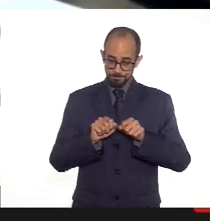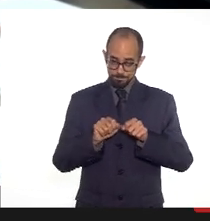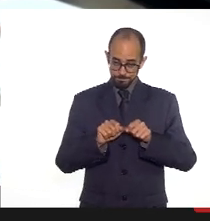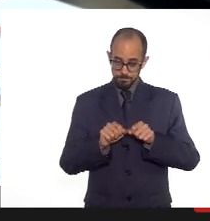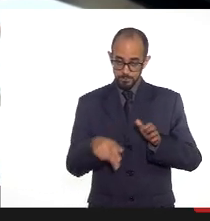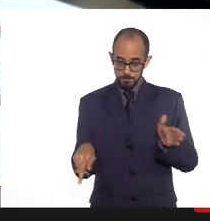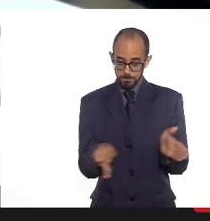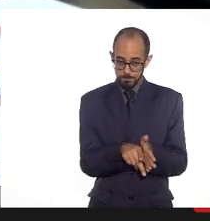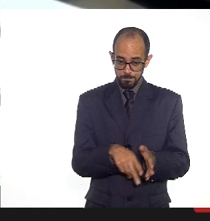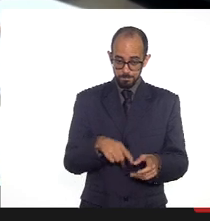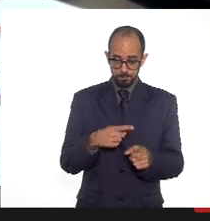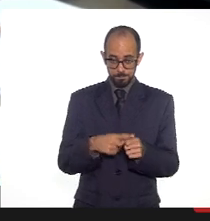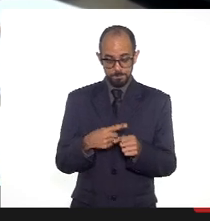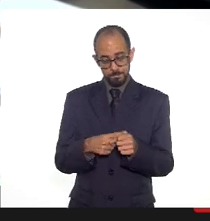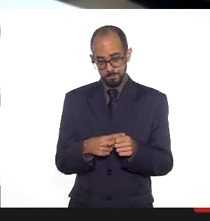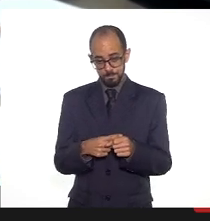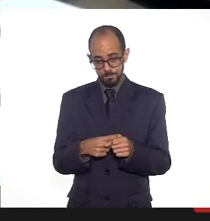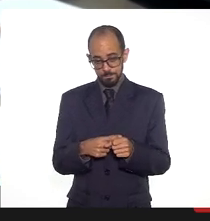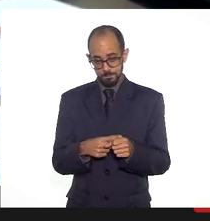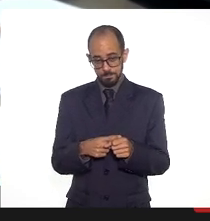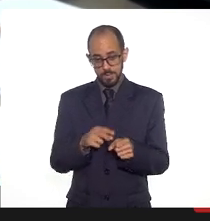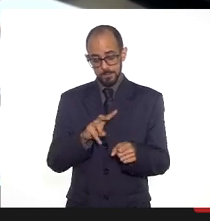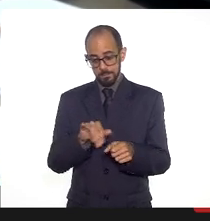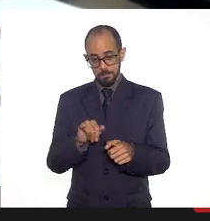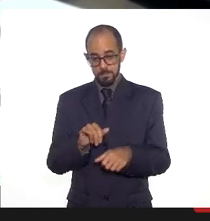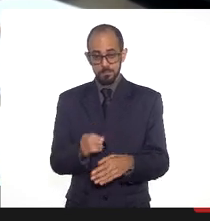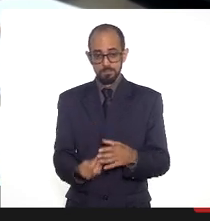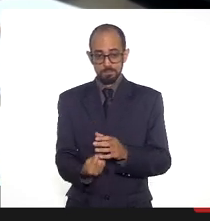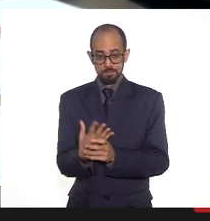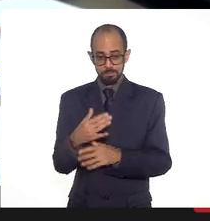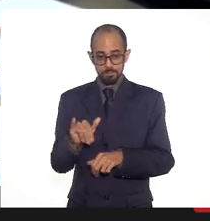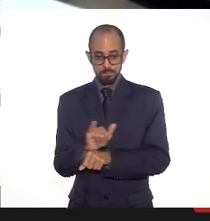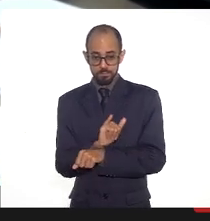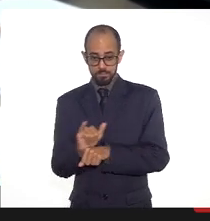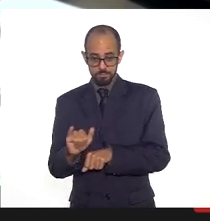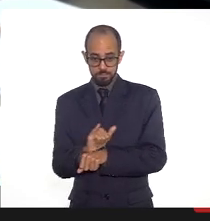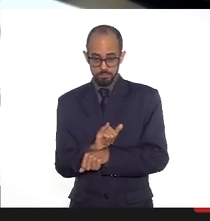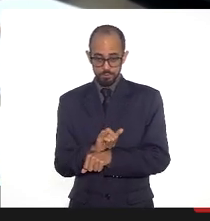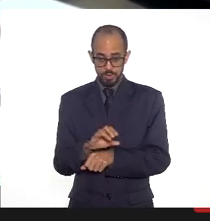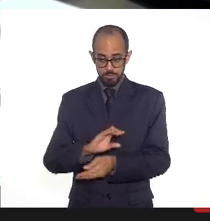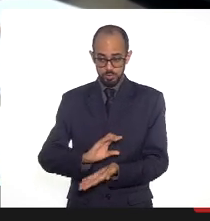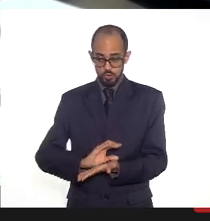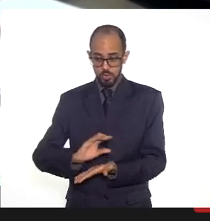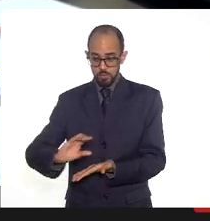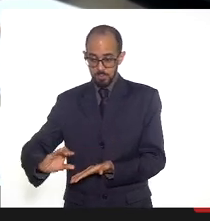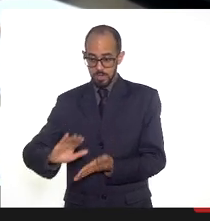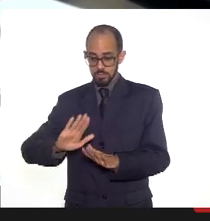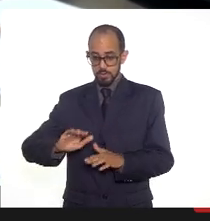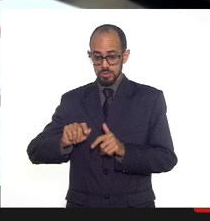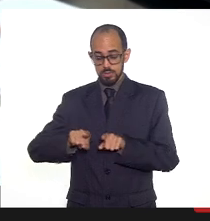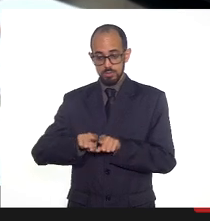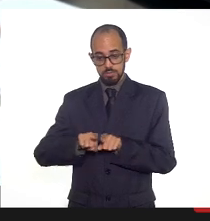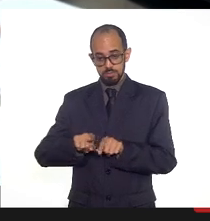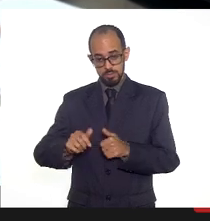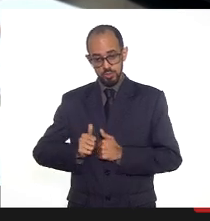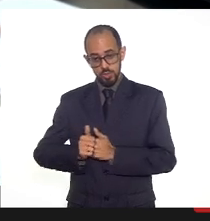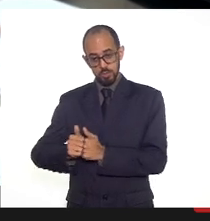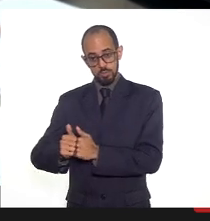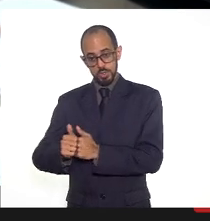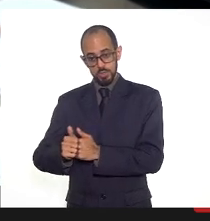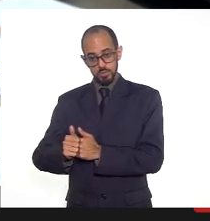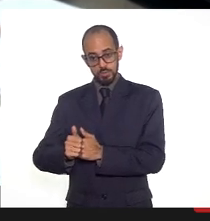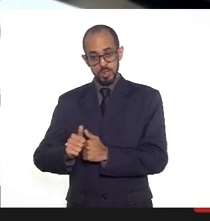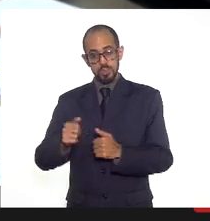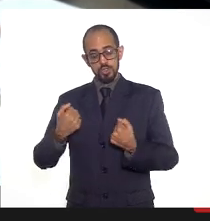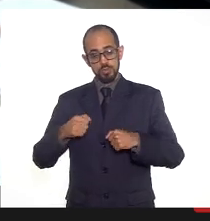município. Então nós vamos criar mecanismos não só de repasse, mas também de acompanhamento e, óbvio, a gente vai apontar com o